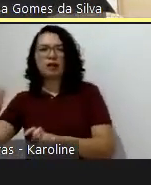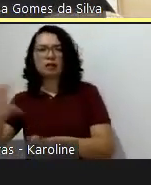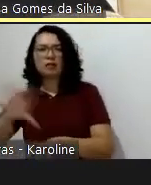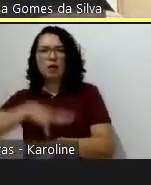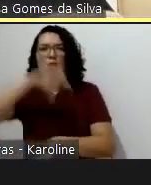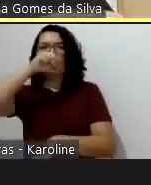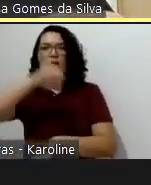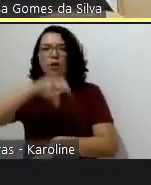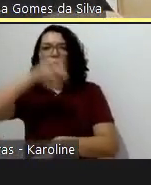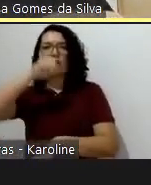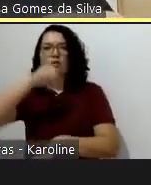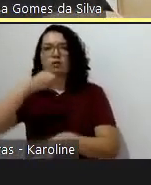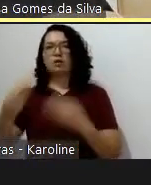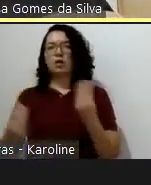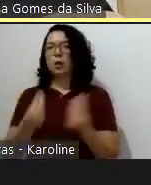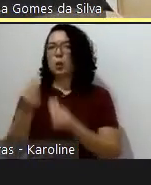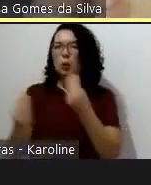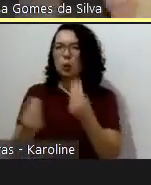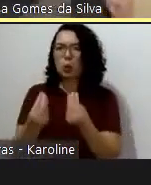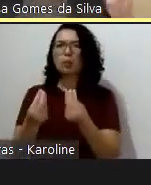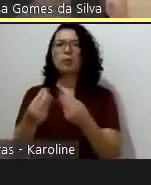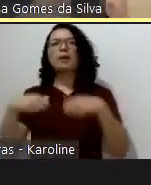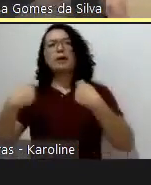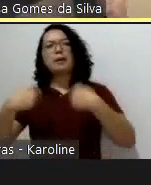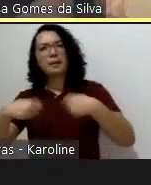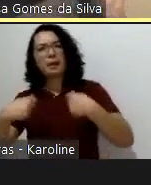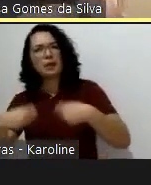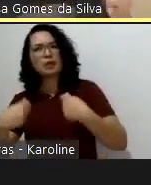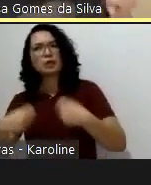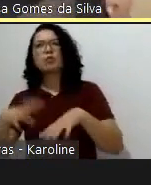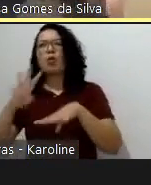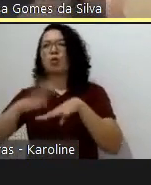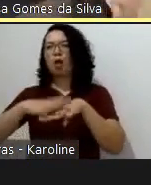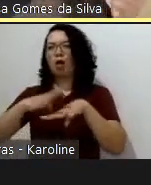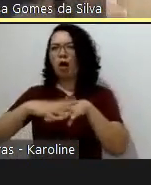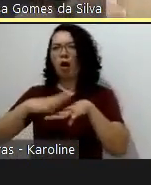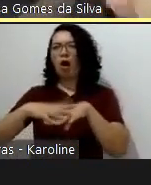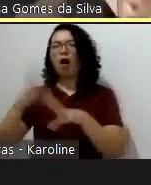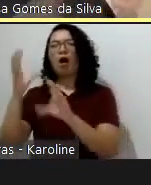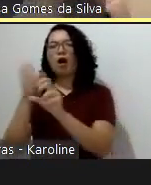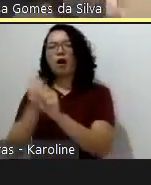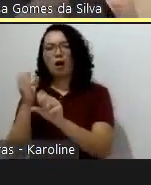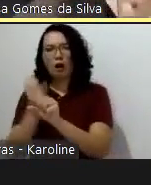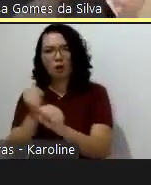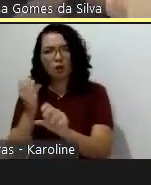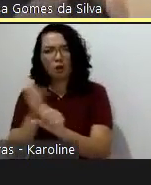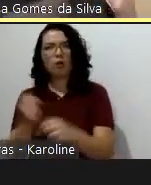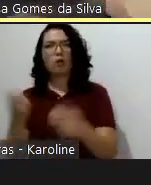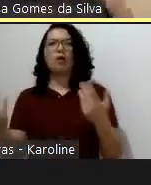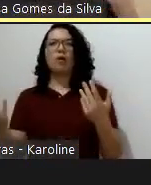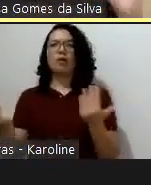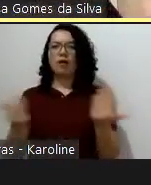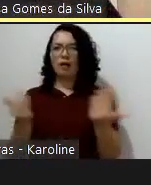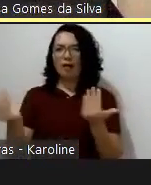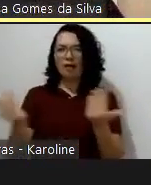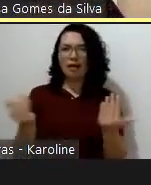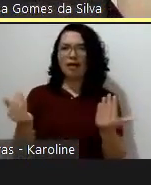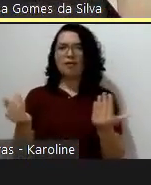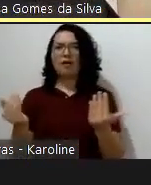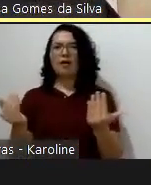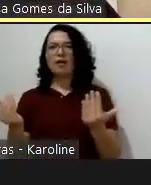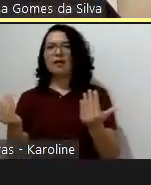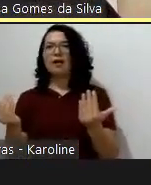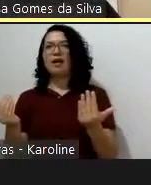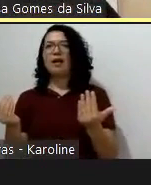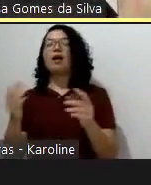São quase 40 mil quilômetros dirigindo num carro médio dá para ir de Campinas a Vitória várias vezes, umas três ou quatro